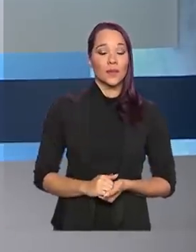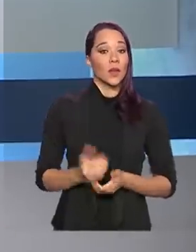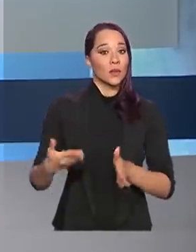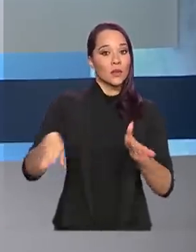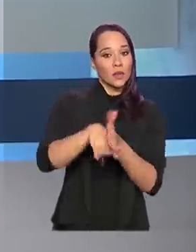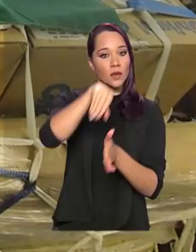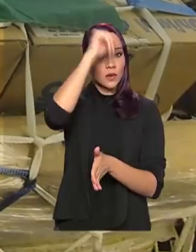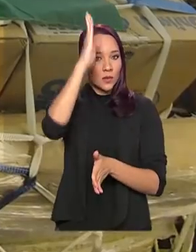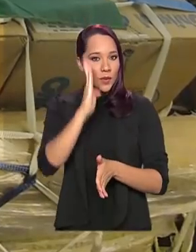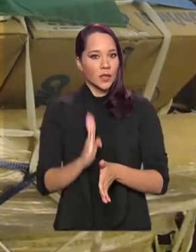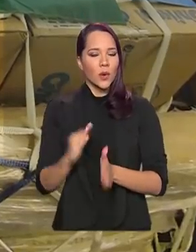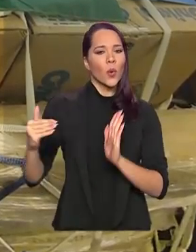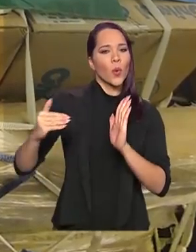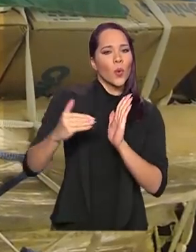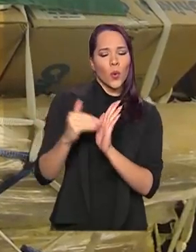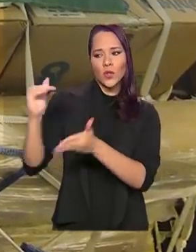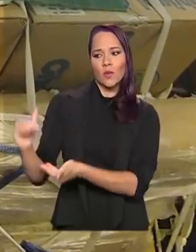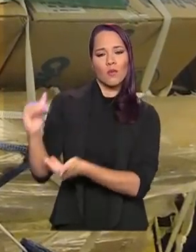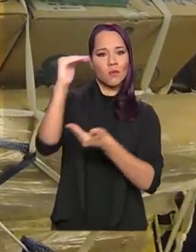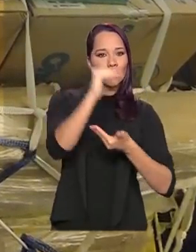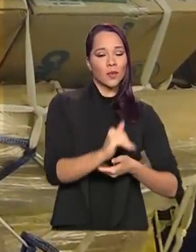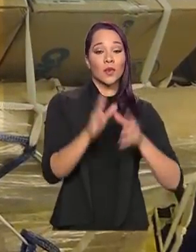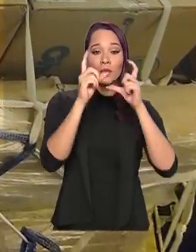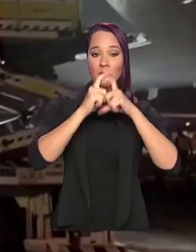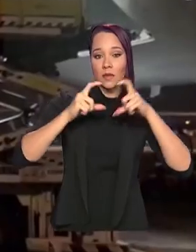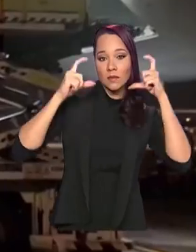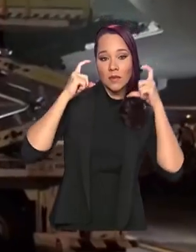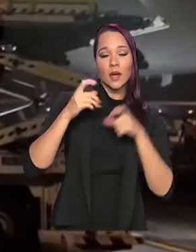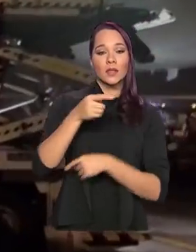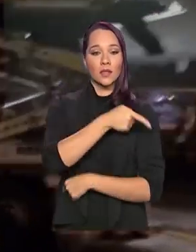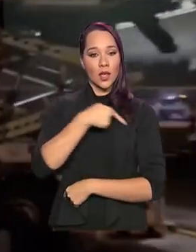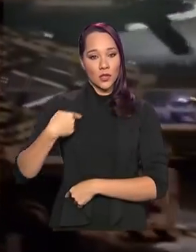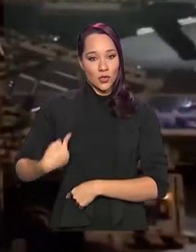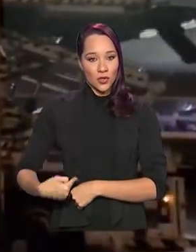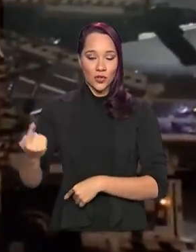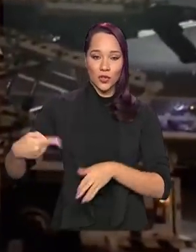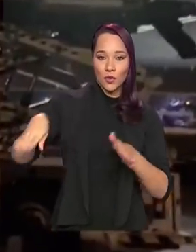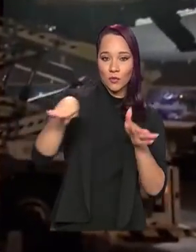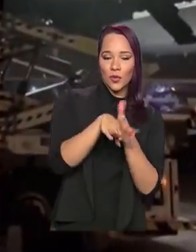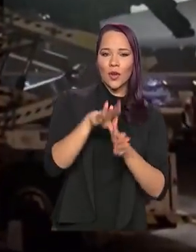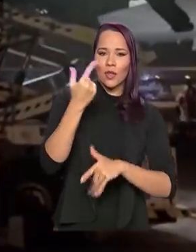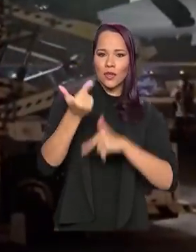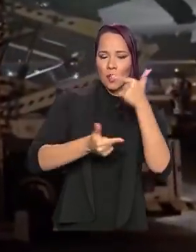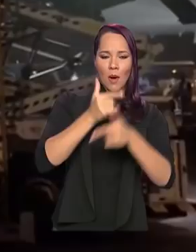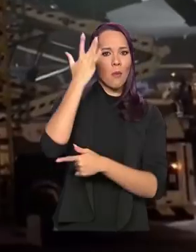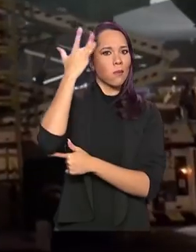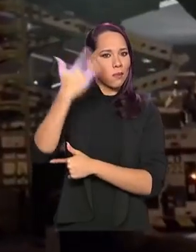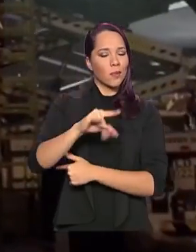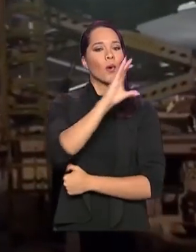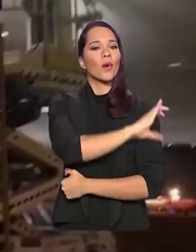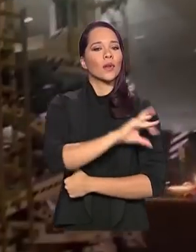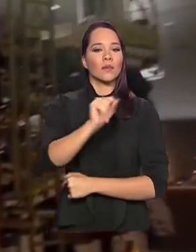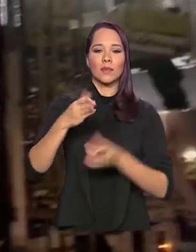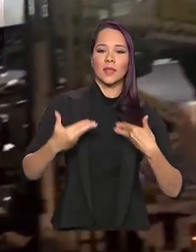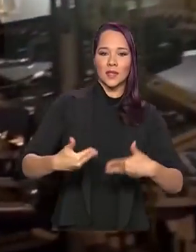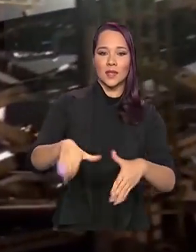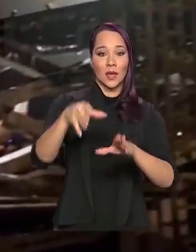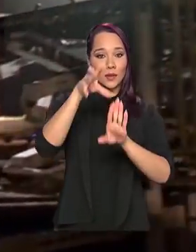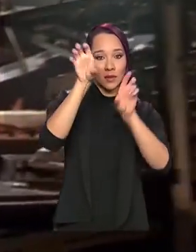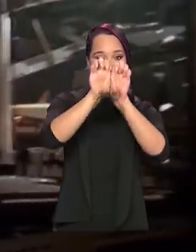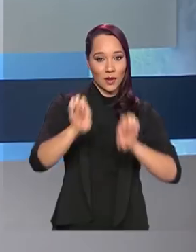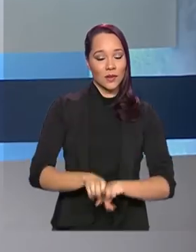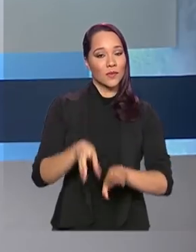Chega ao Brasil o último carregamento de máscaras vindas da China em mega operação coordenada pelo Ministério da